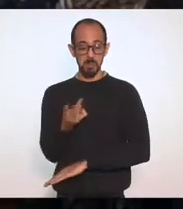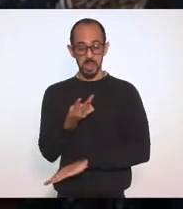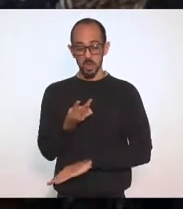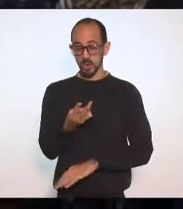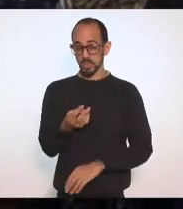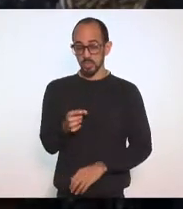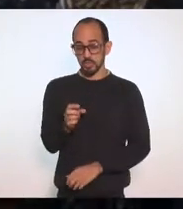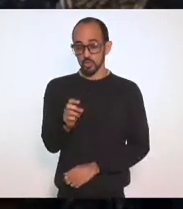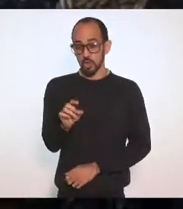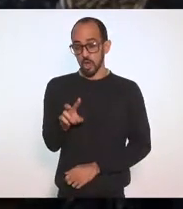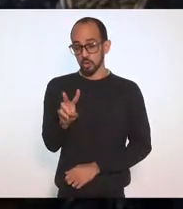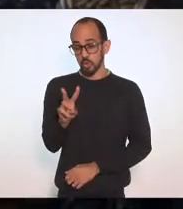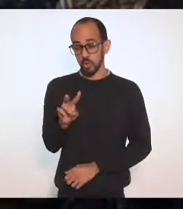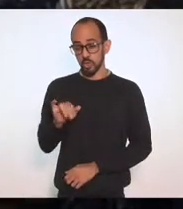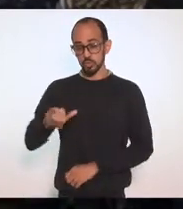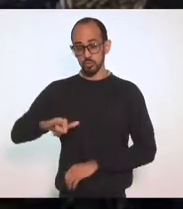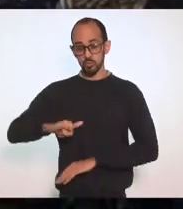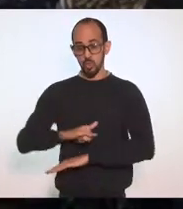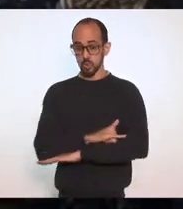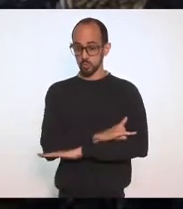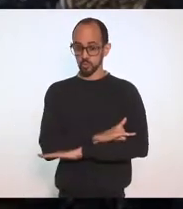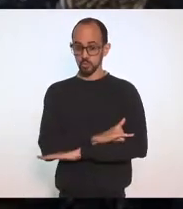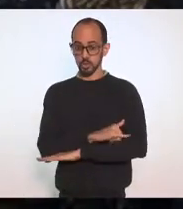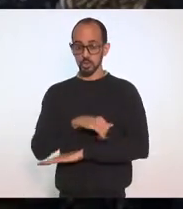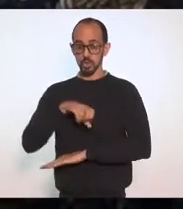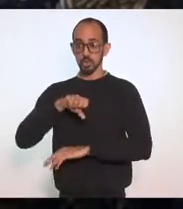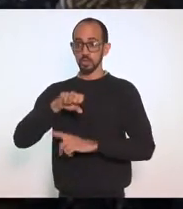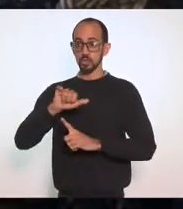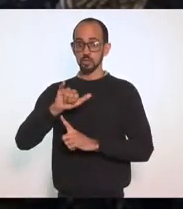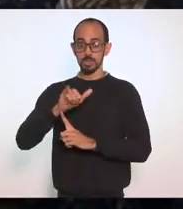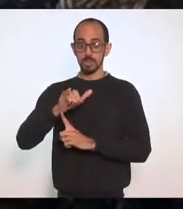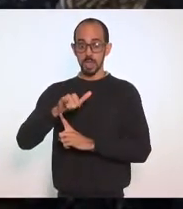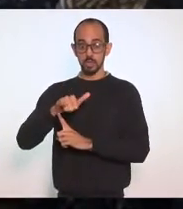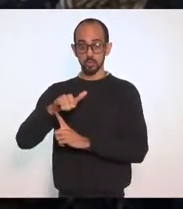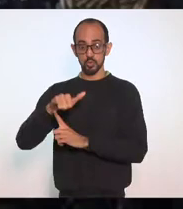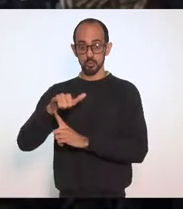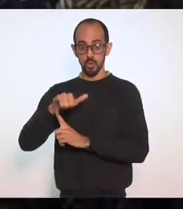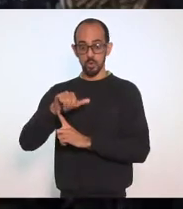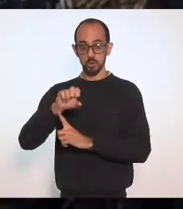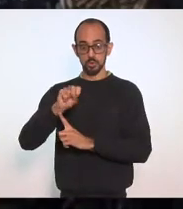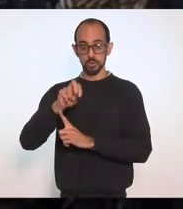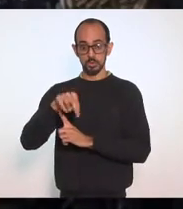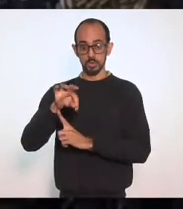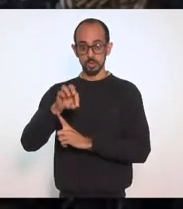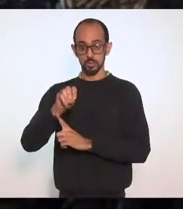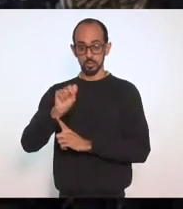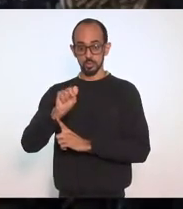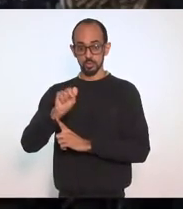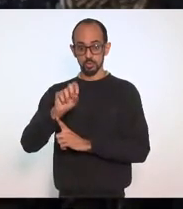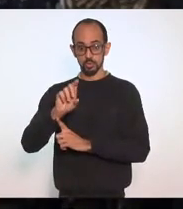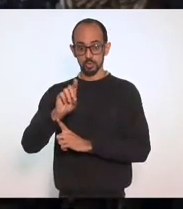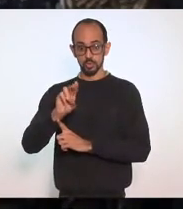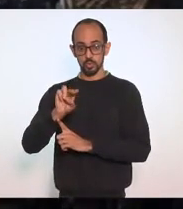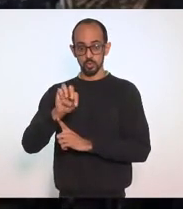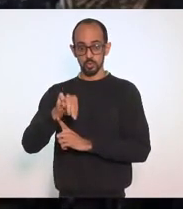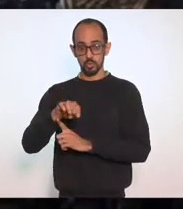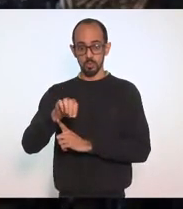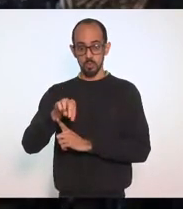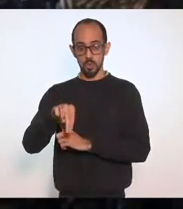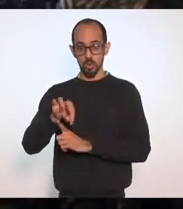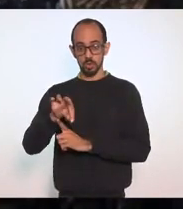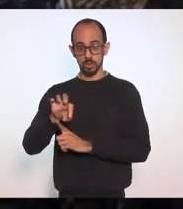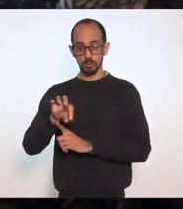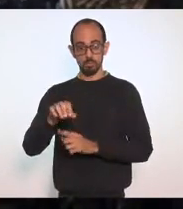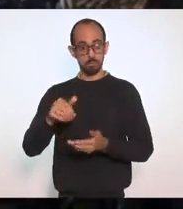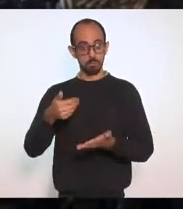voos saindo pela manhã, enquanto o Santos Dumont perdeu totalmente o seu conceito original. O